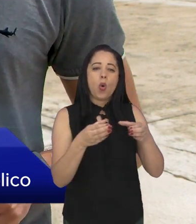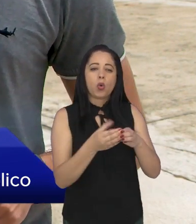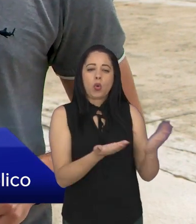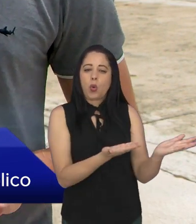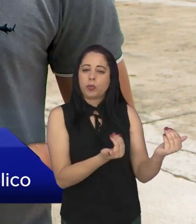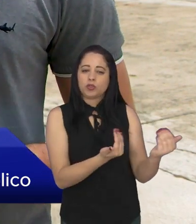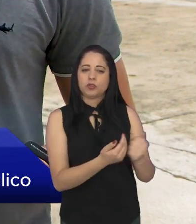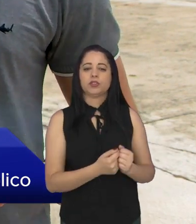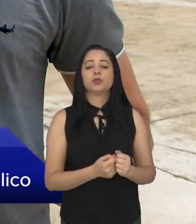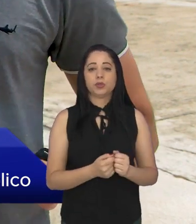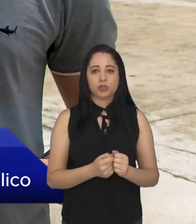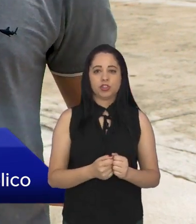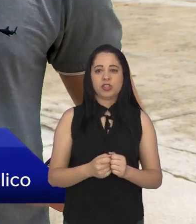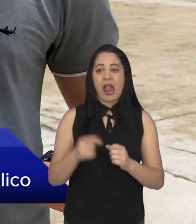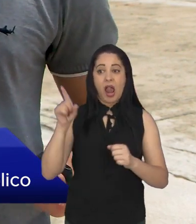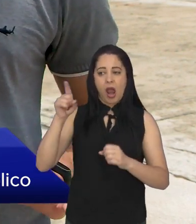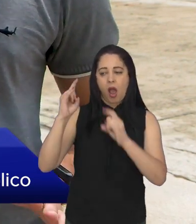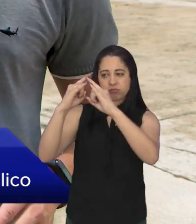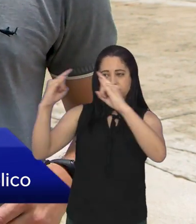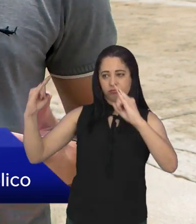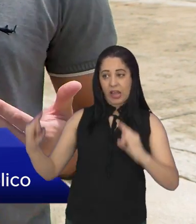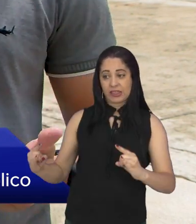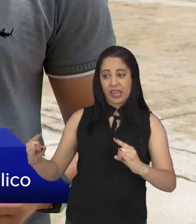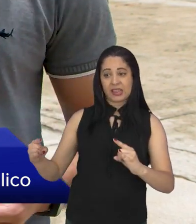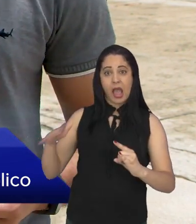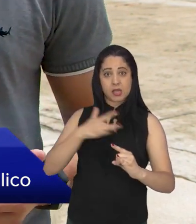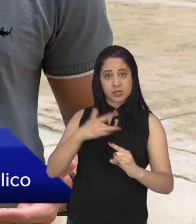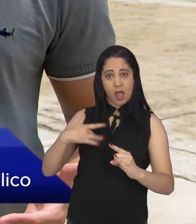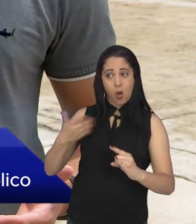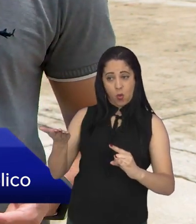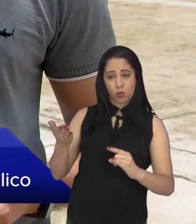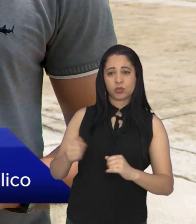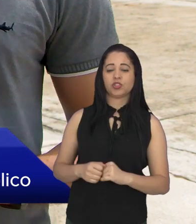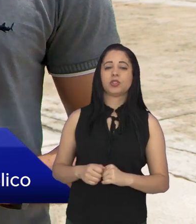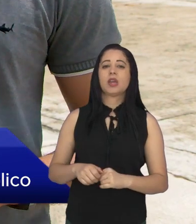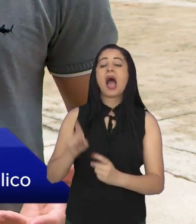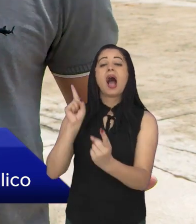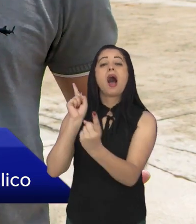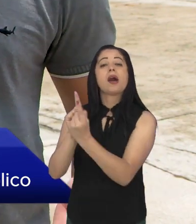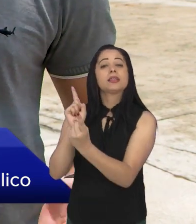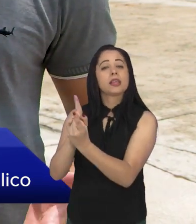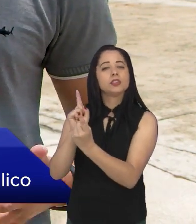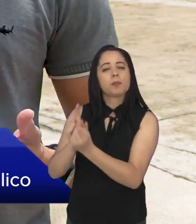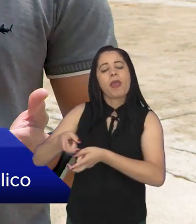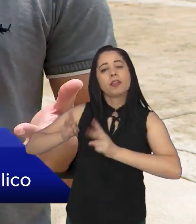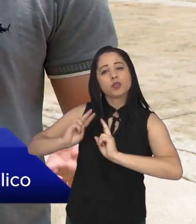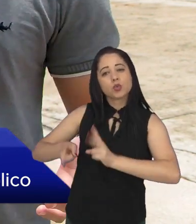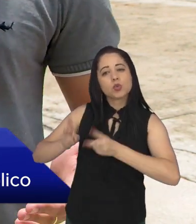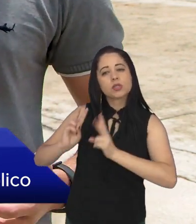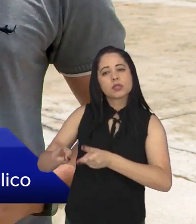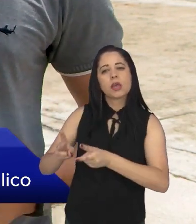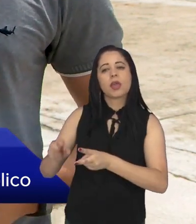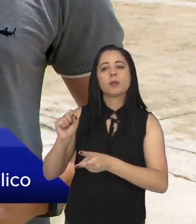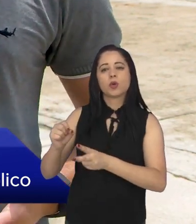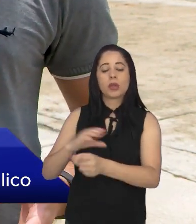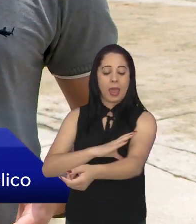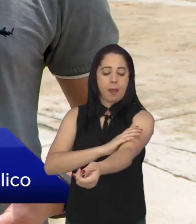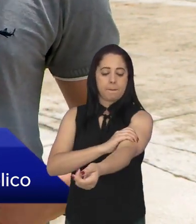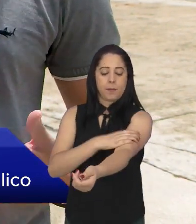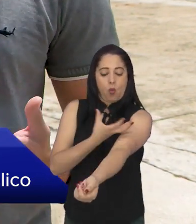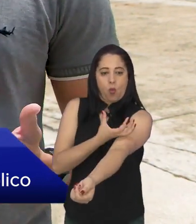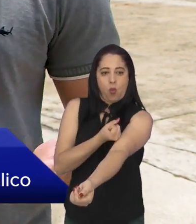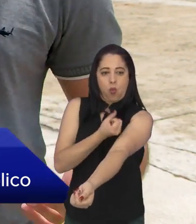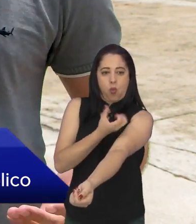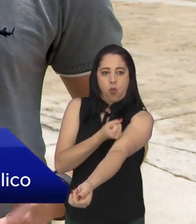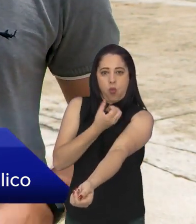Tenda da Saúde vão acontecer muitas coisas importantes. Além do atendimento que geralmente já acontece, como a aferição